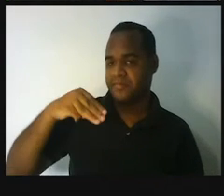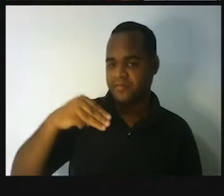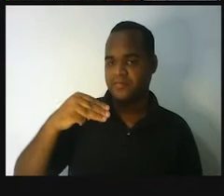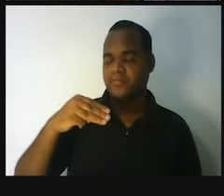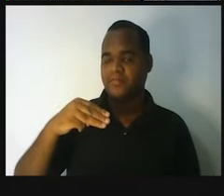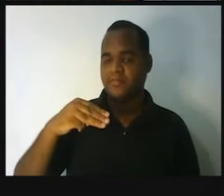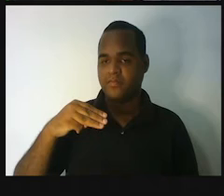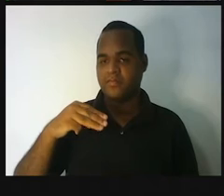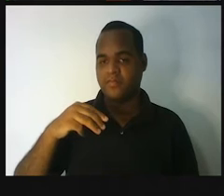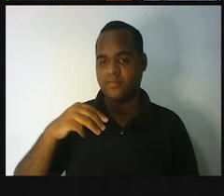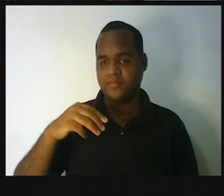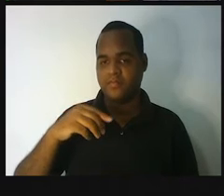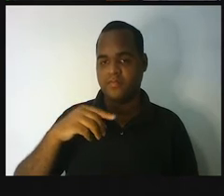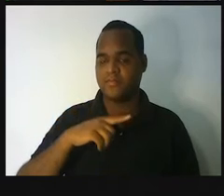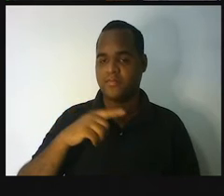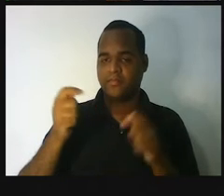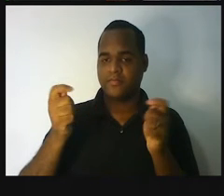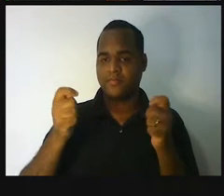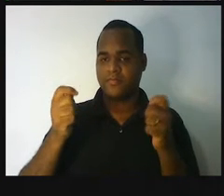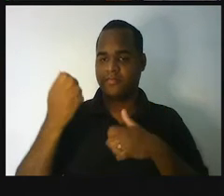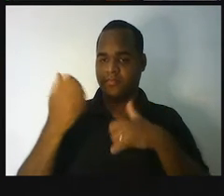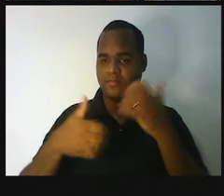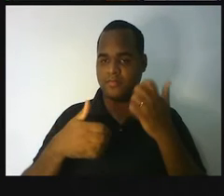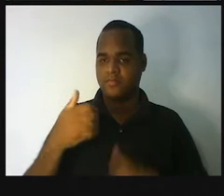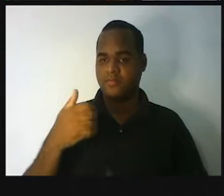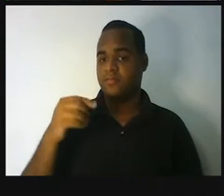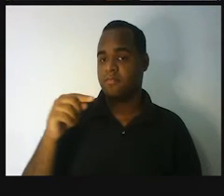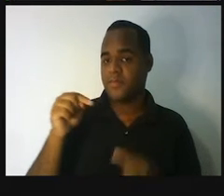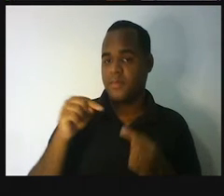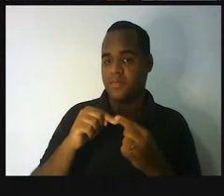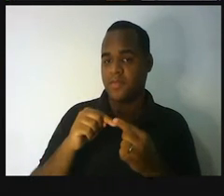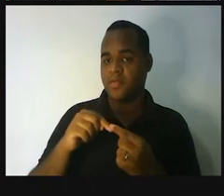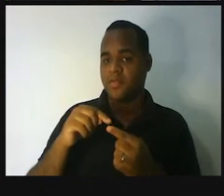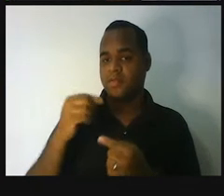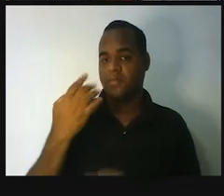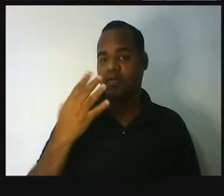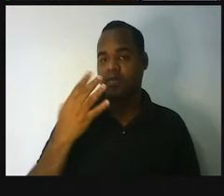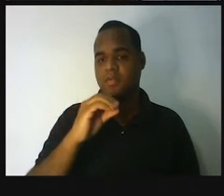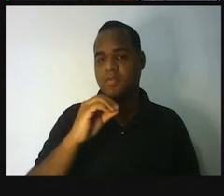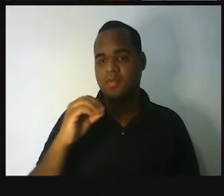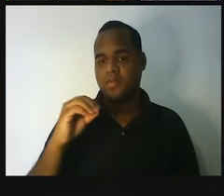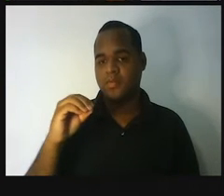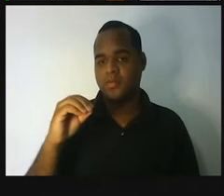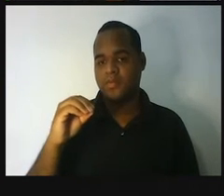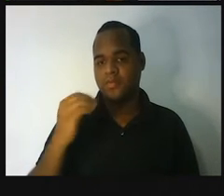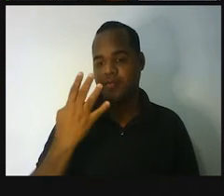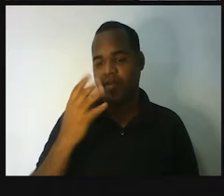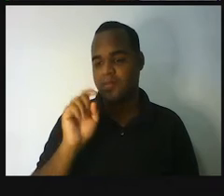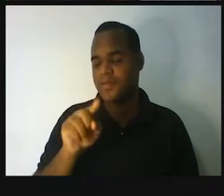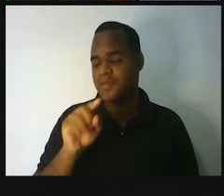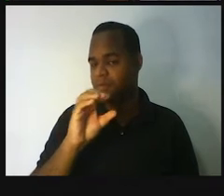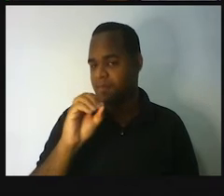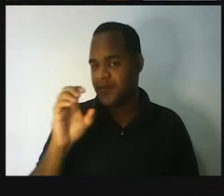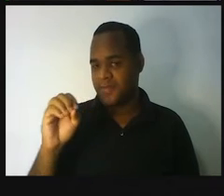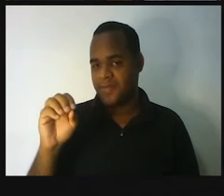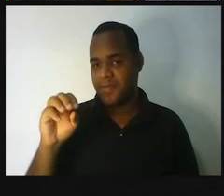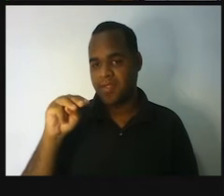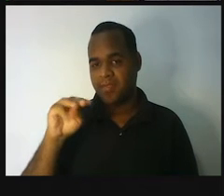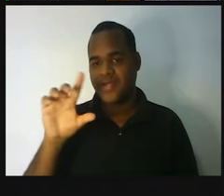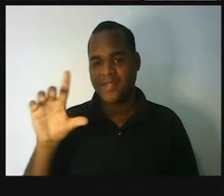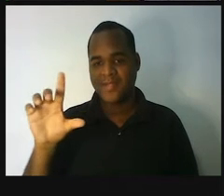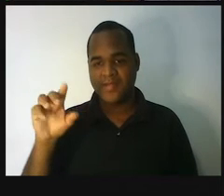comprimento é o mesmo que quatro mil milímetros. Quatro metros de